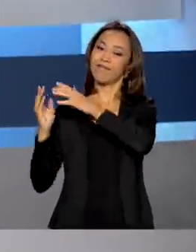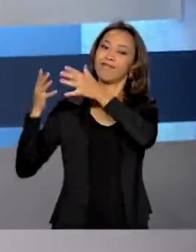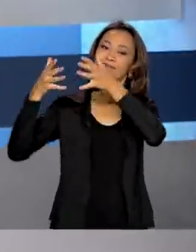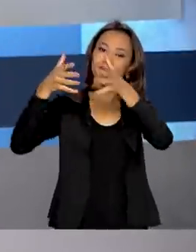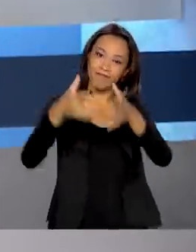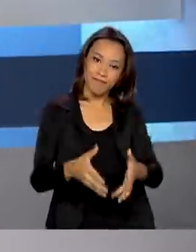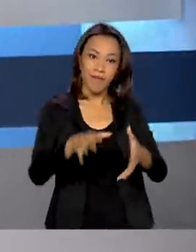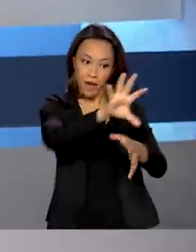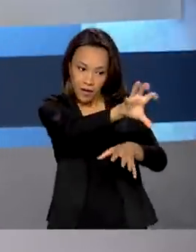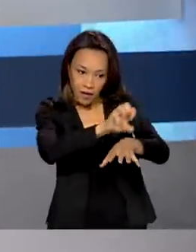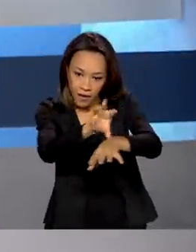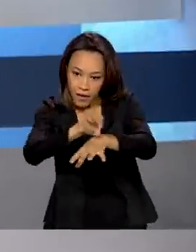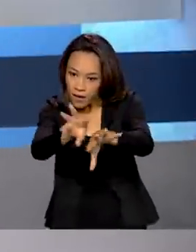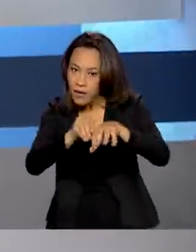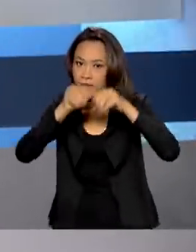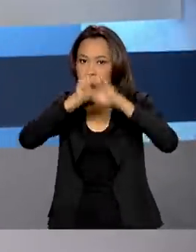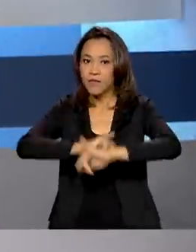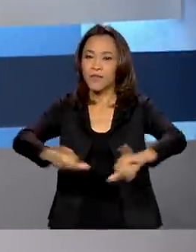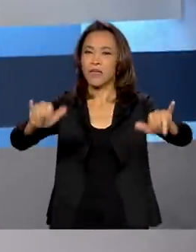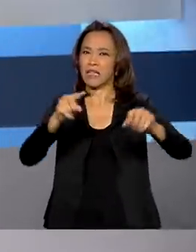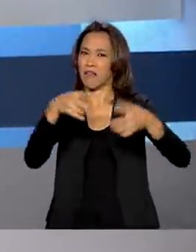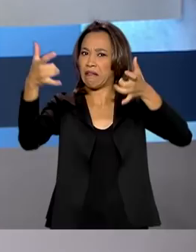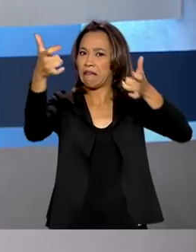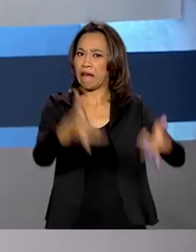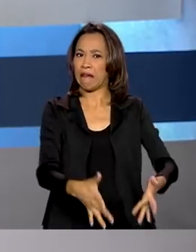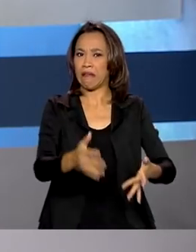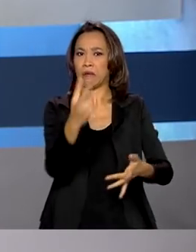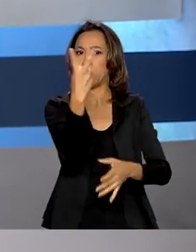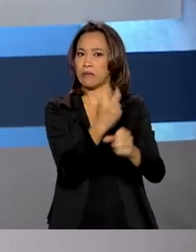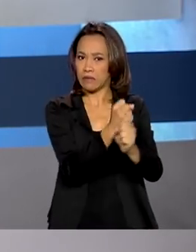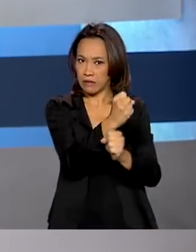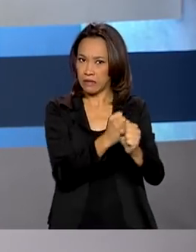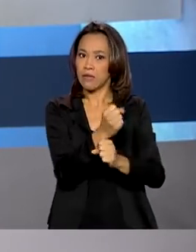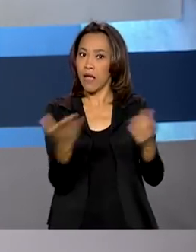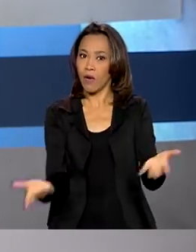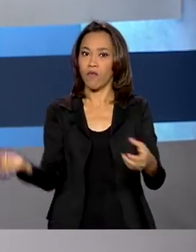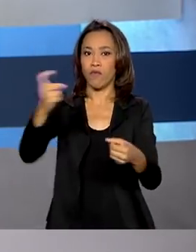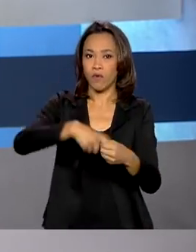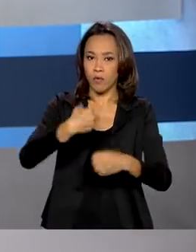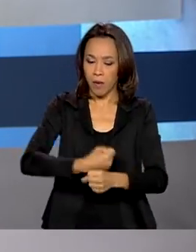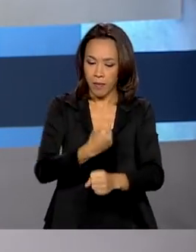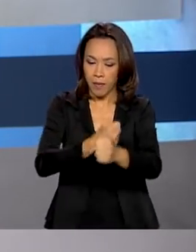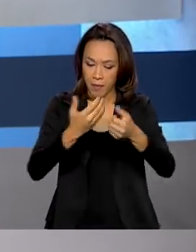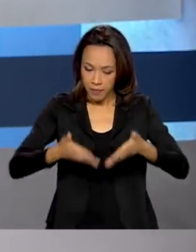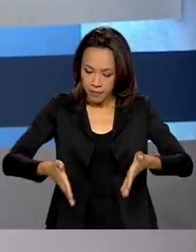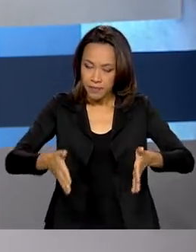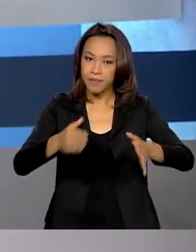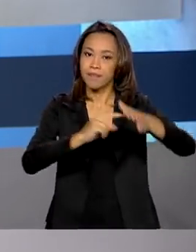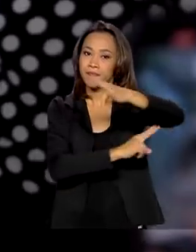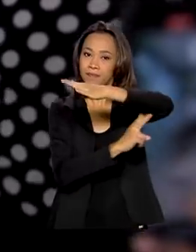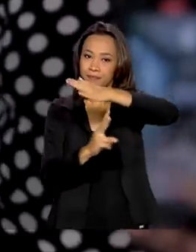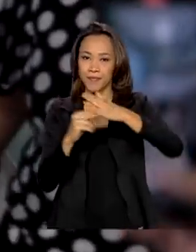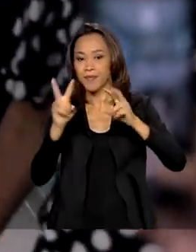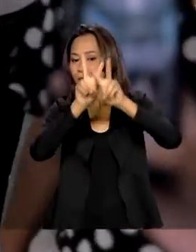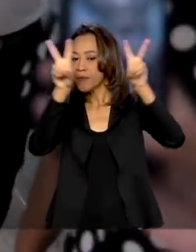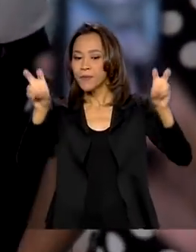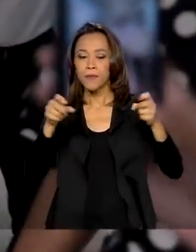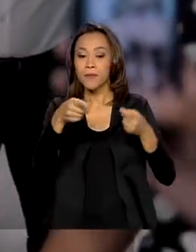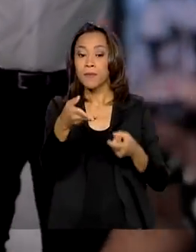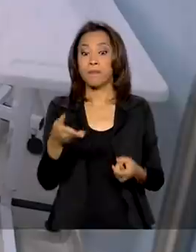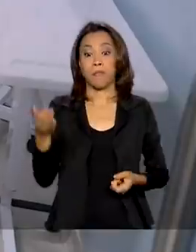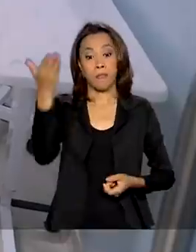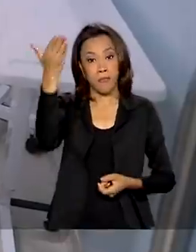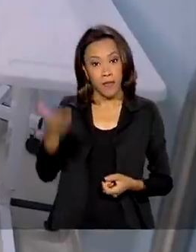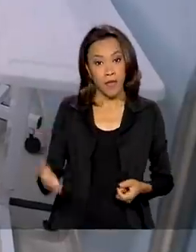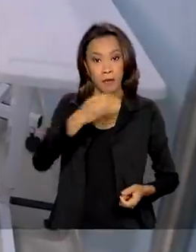informações dessa obra, que estava parada há dois anos e foi retomada. Olha só os outros assuntos de hoje. Em Manaus,